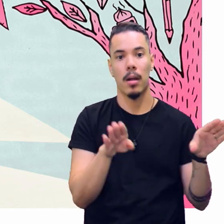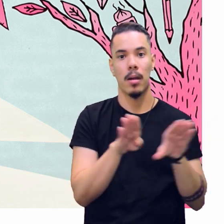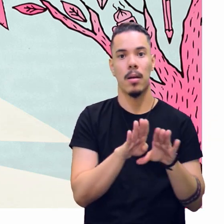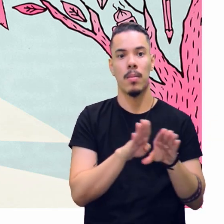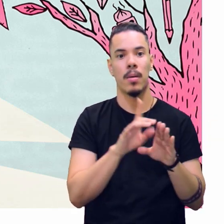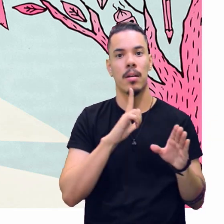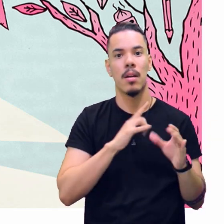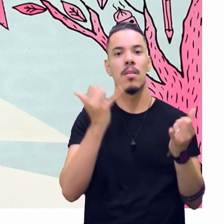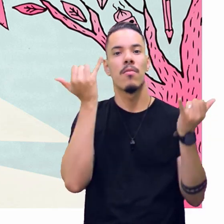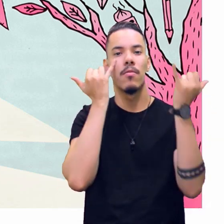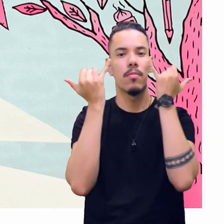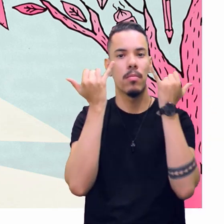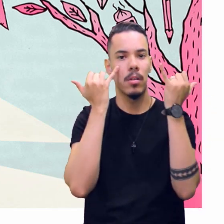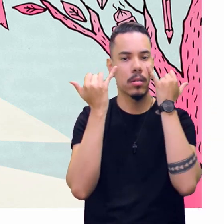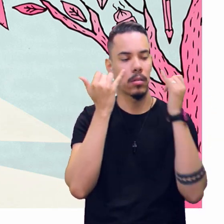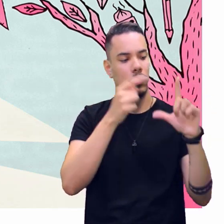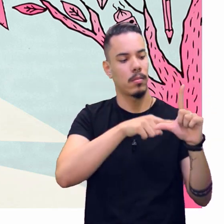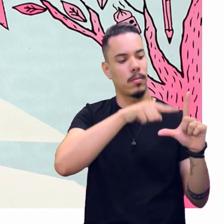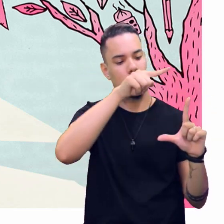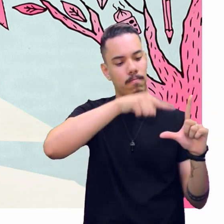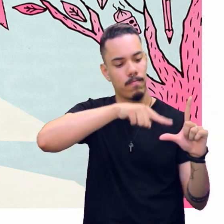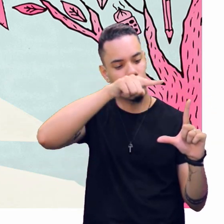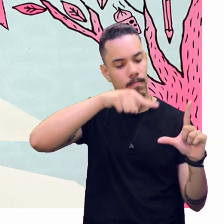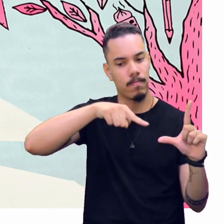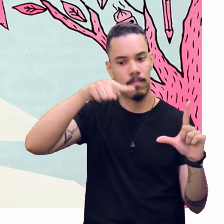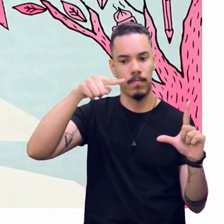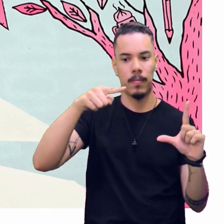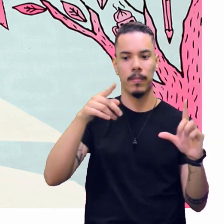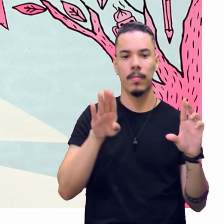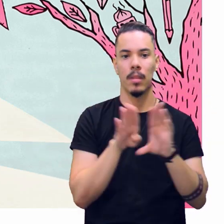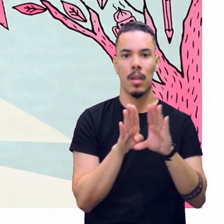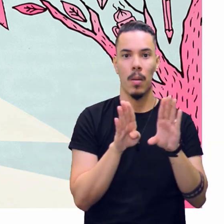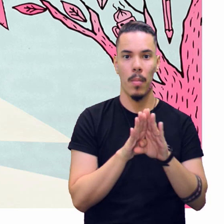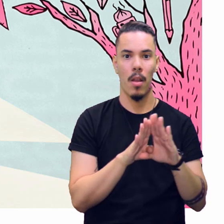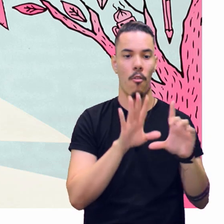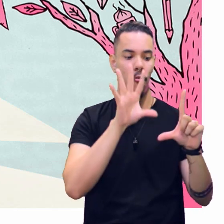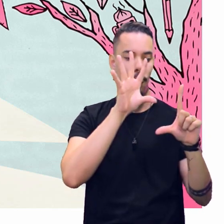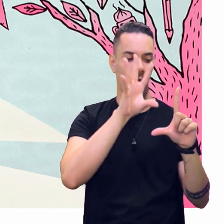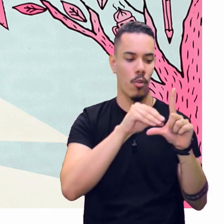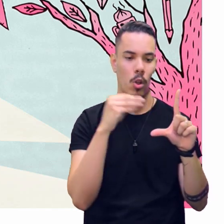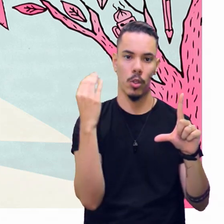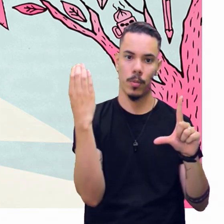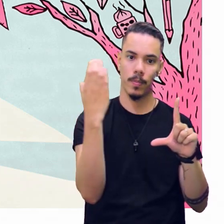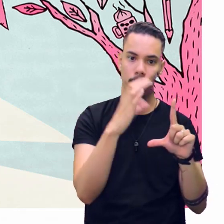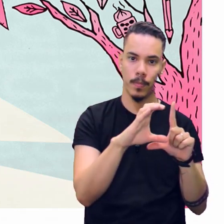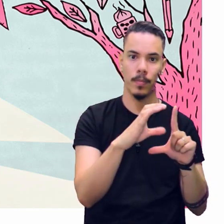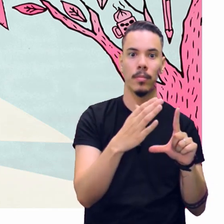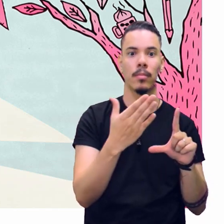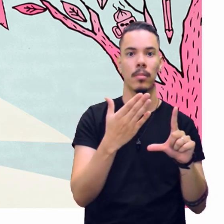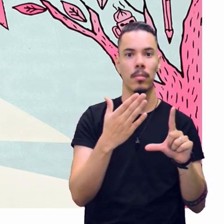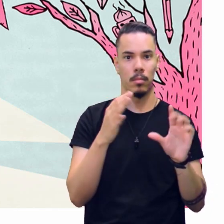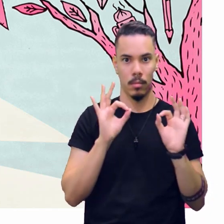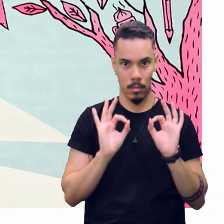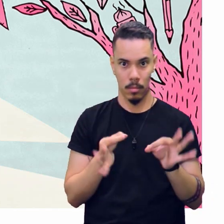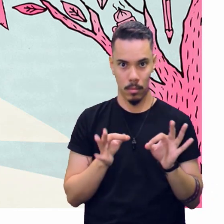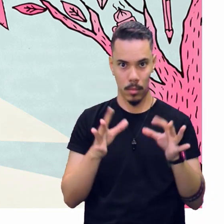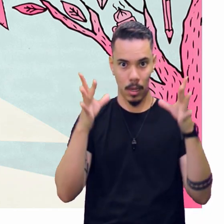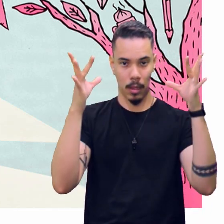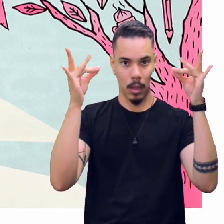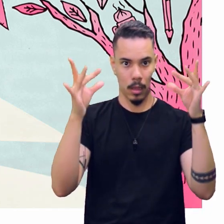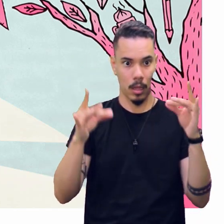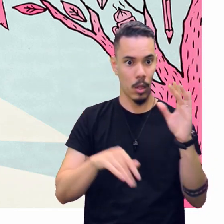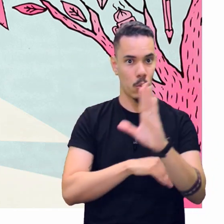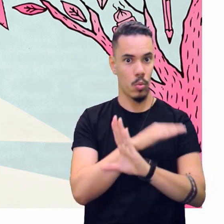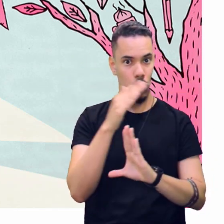infográfico ou mesmo com a foto, vai em campo, detalhes, tá certo?